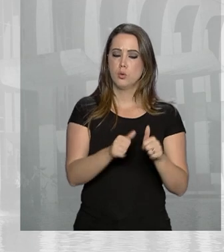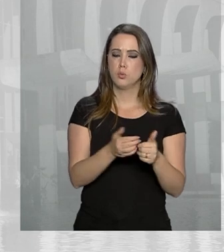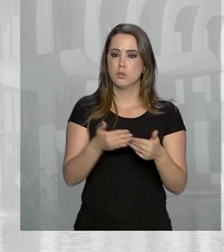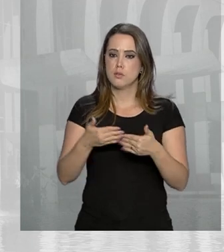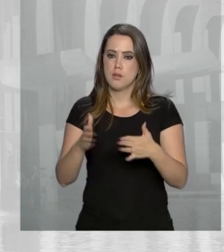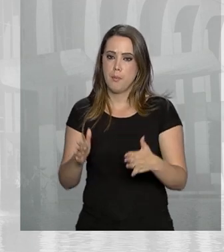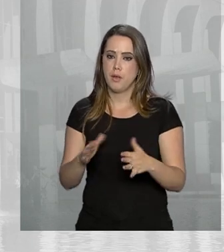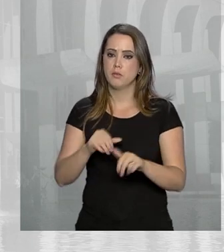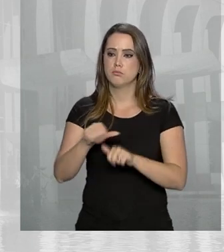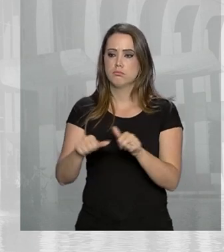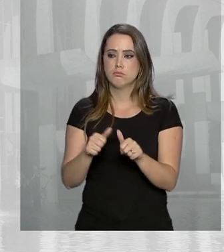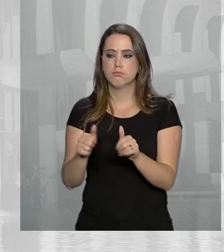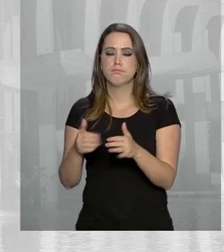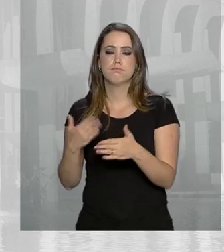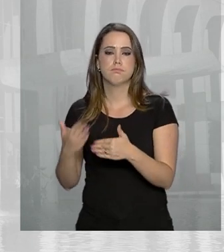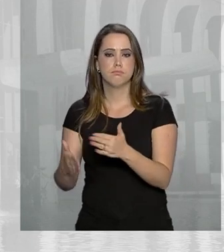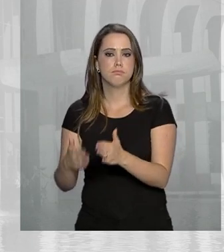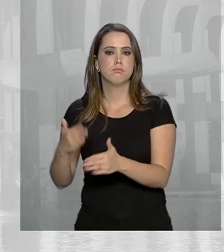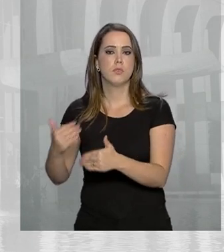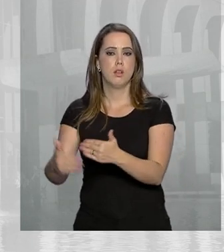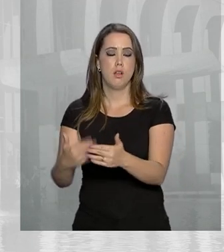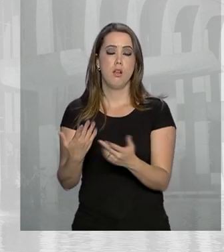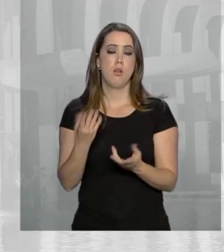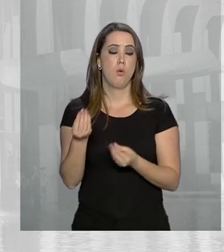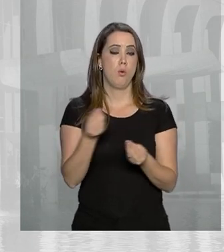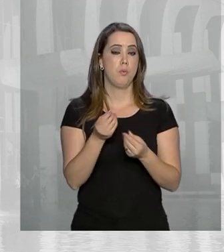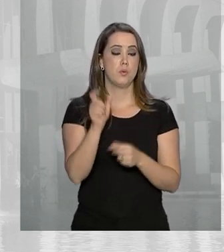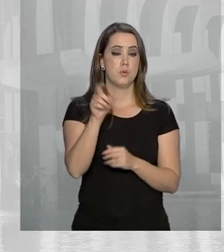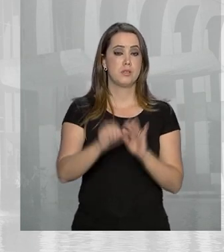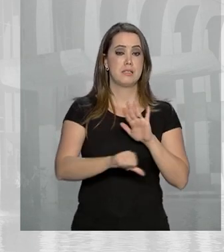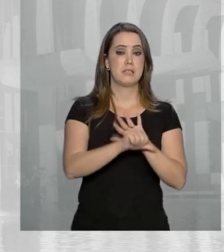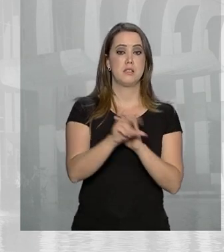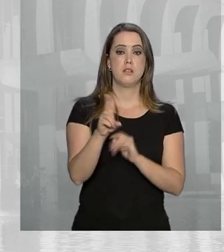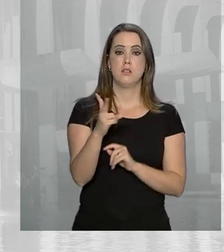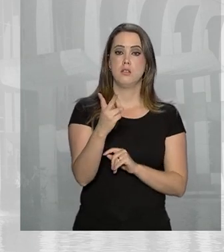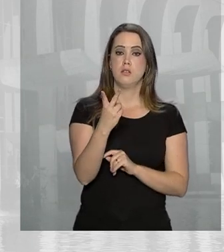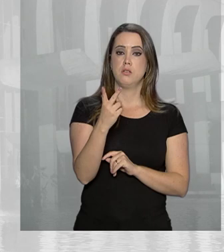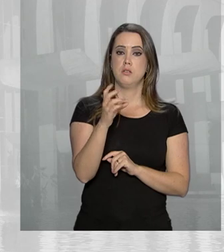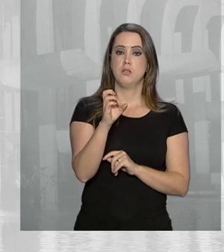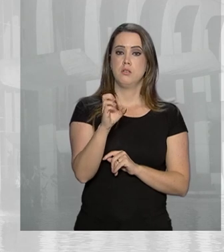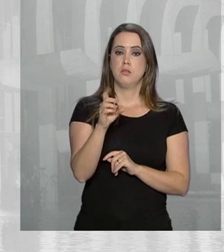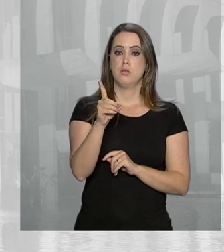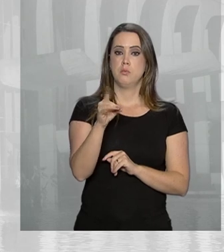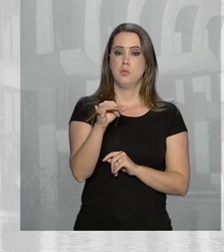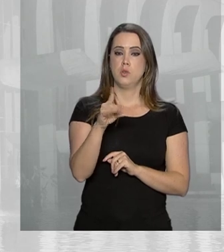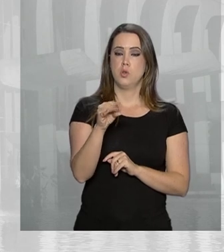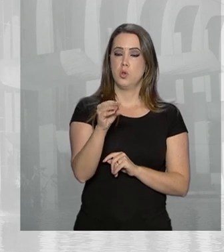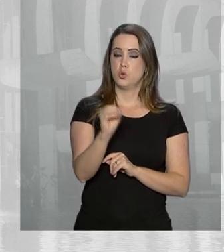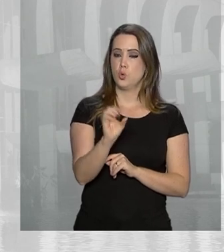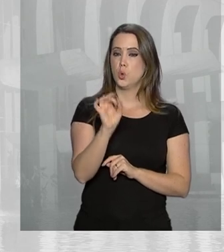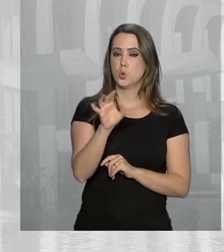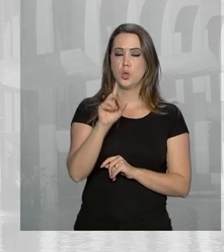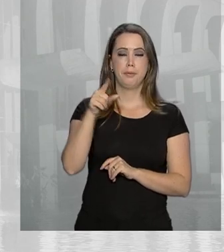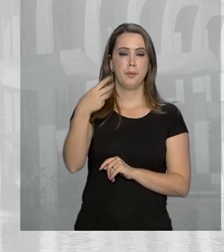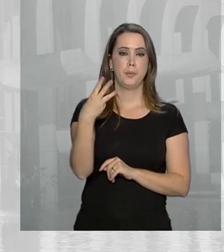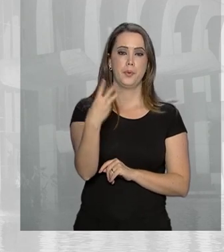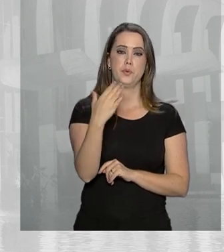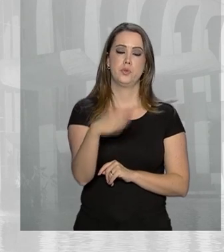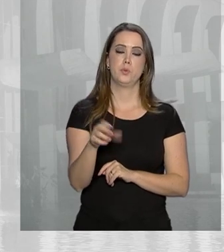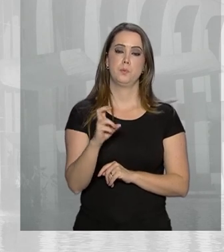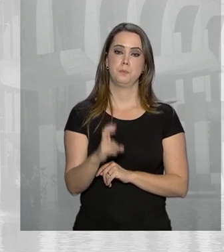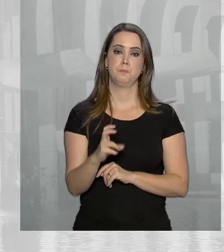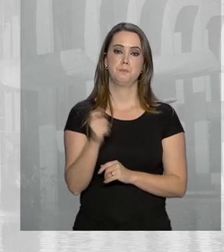considerados hediondos, a progressão de regime passa a ser possível apenas após o cumprimento de 3 quintos da pena.